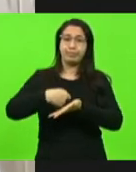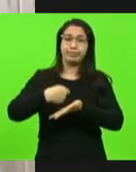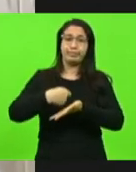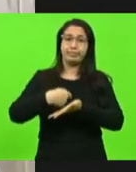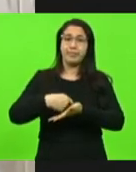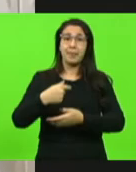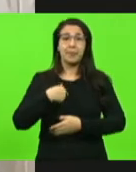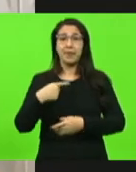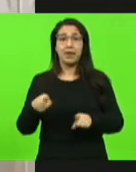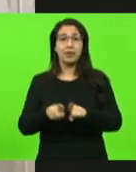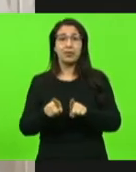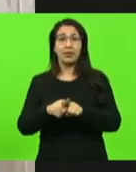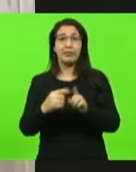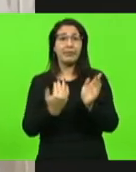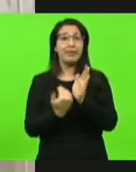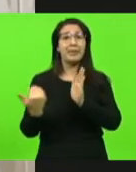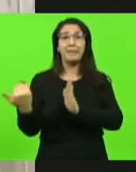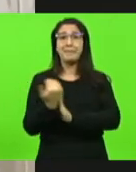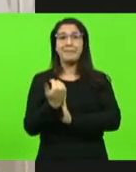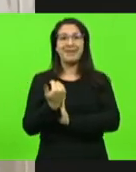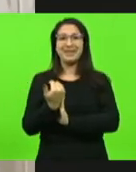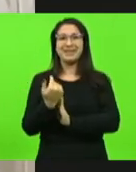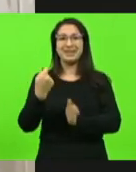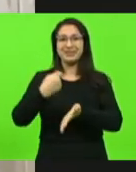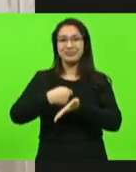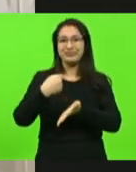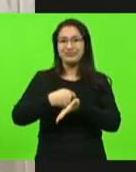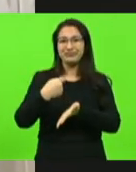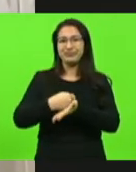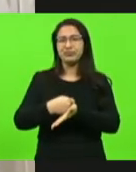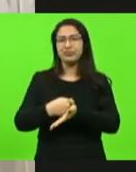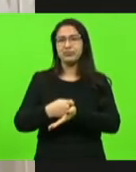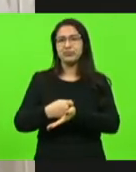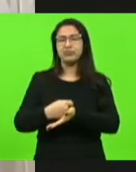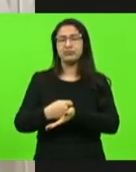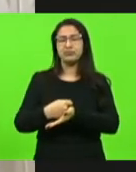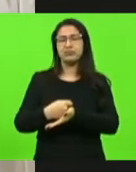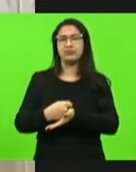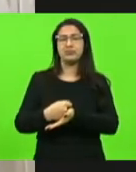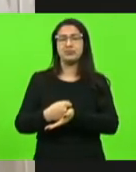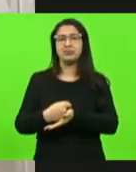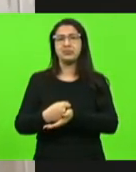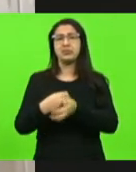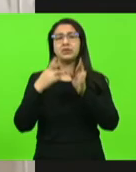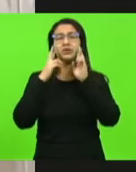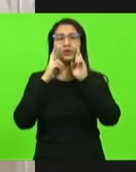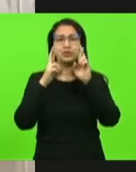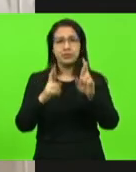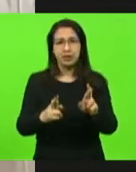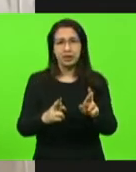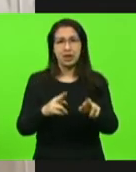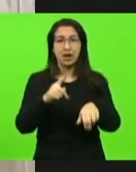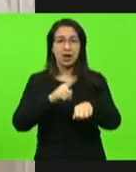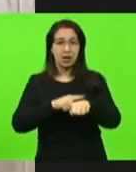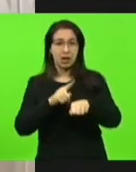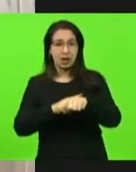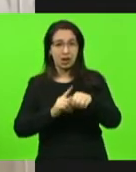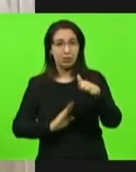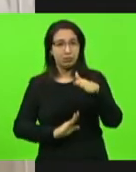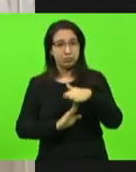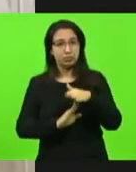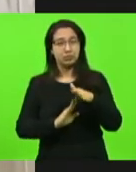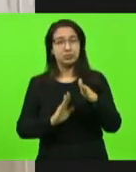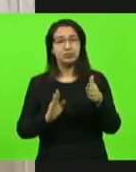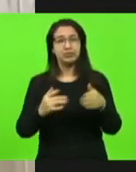me cobro muito mais do que eu sou cobrado. Eu faço as cobranças a mim mesmo ali para poder respeitar prazos. Tanto que no meu